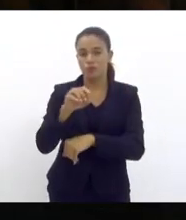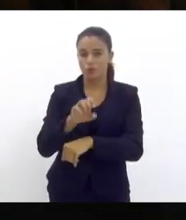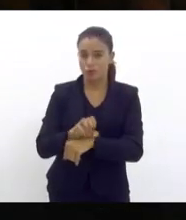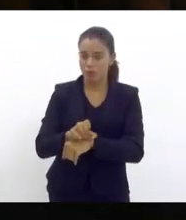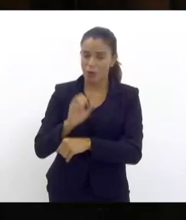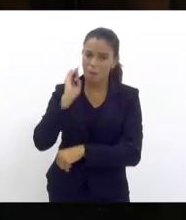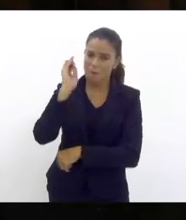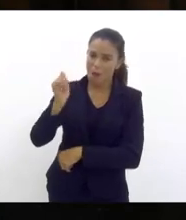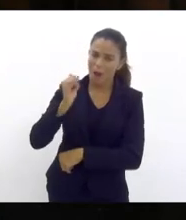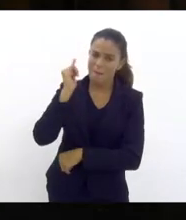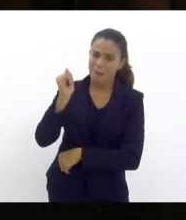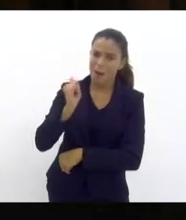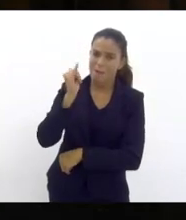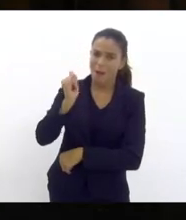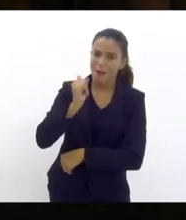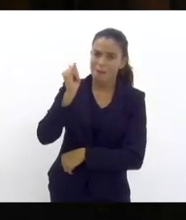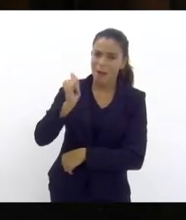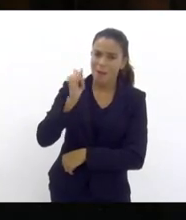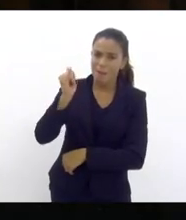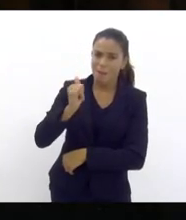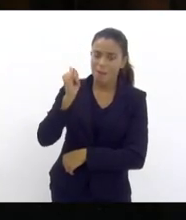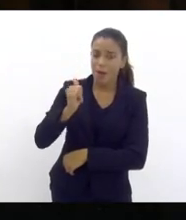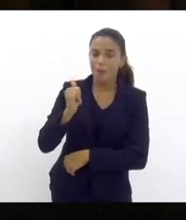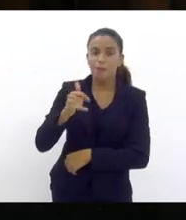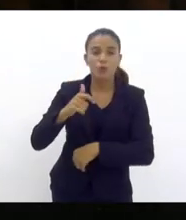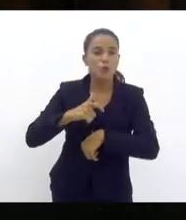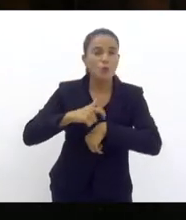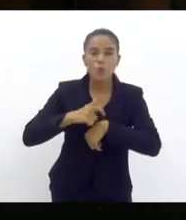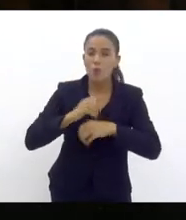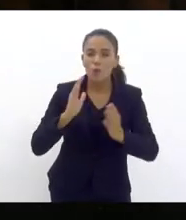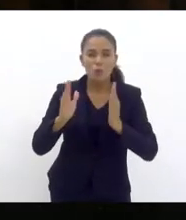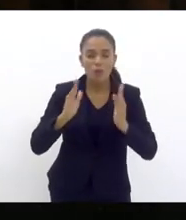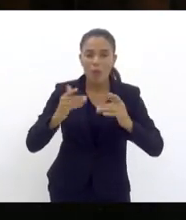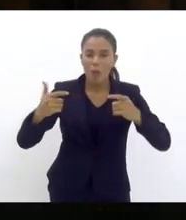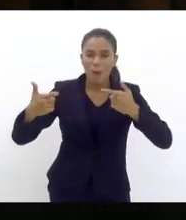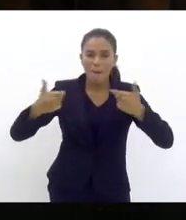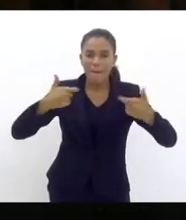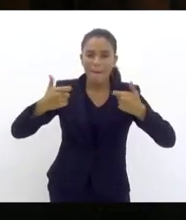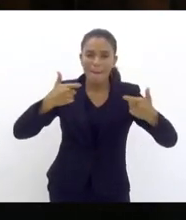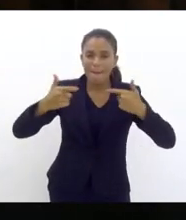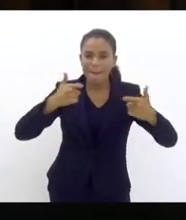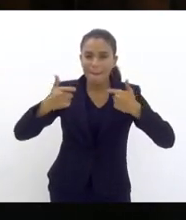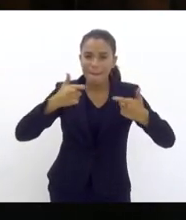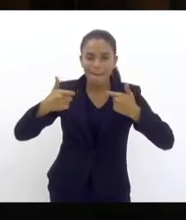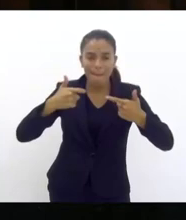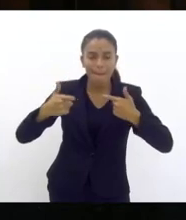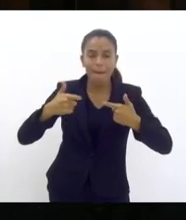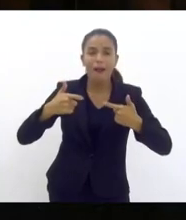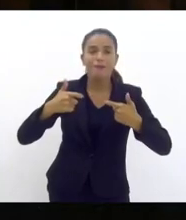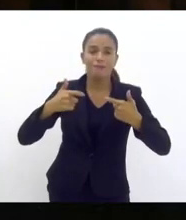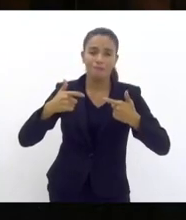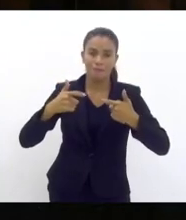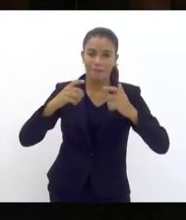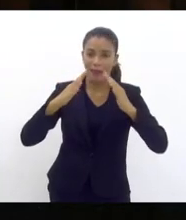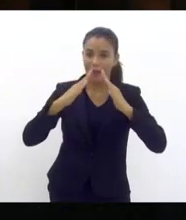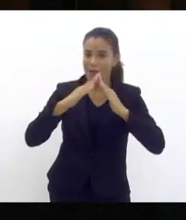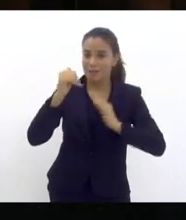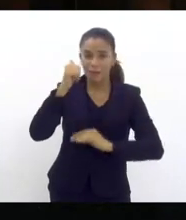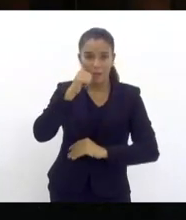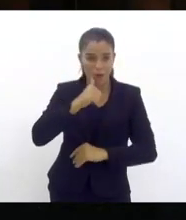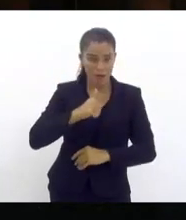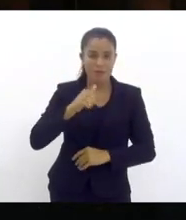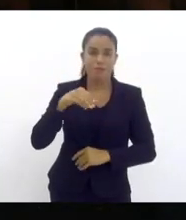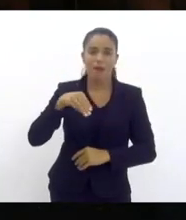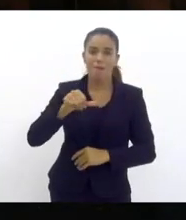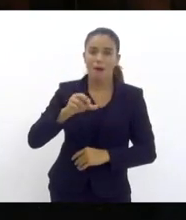narrei a situação que estávamos vivendo, no meio do tiroteio, na Casa da Mulher da Maré. O governador me